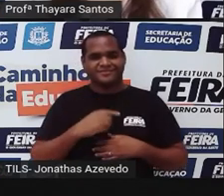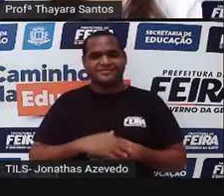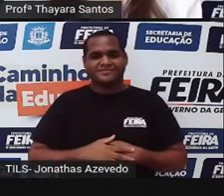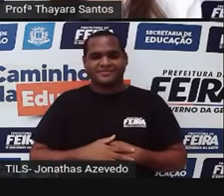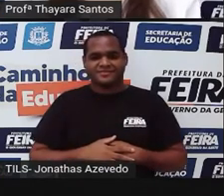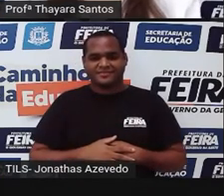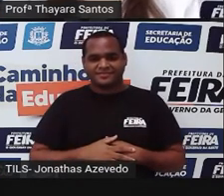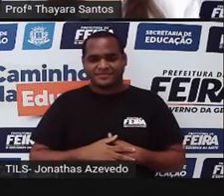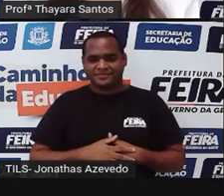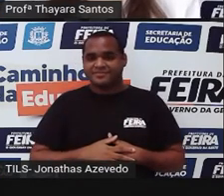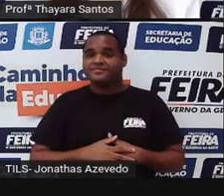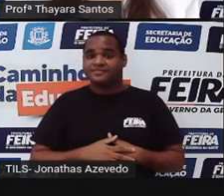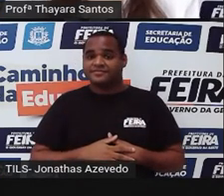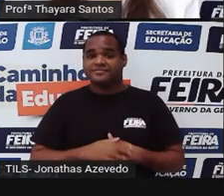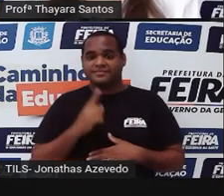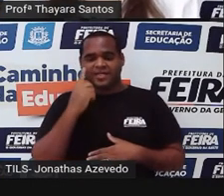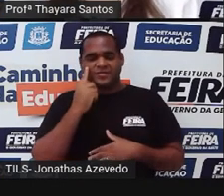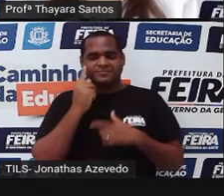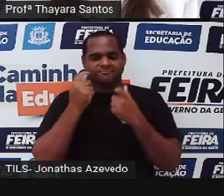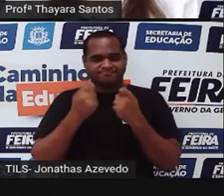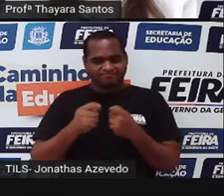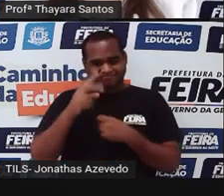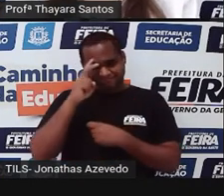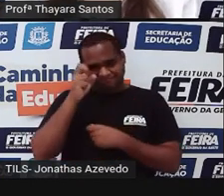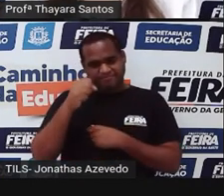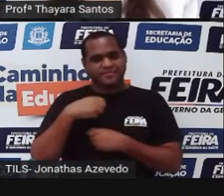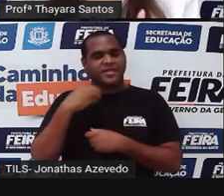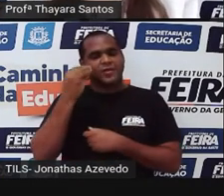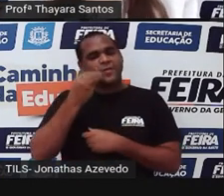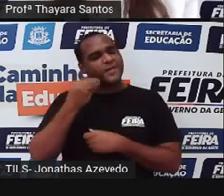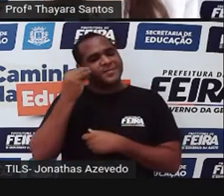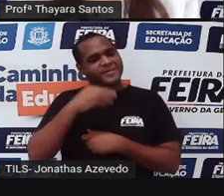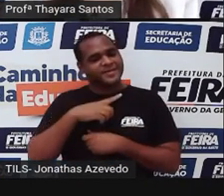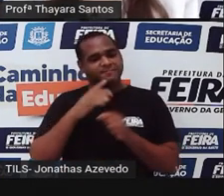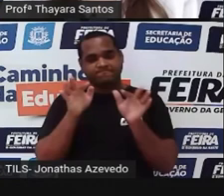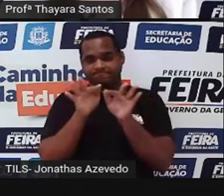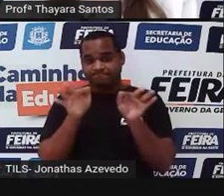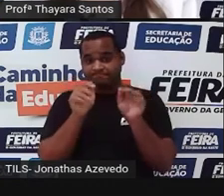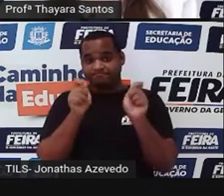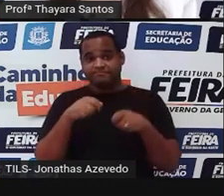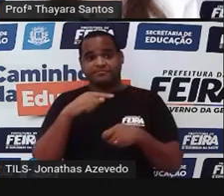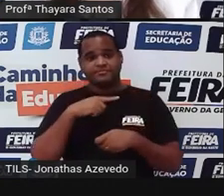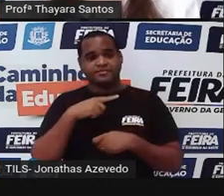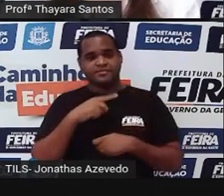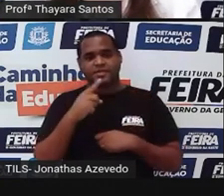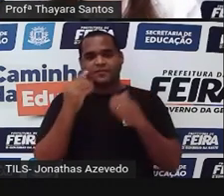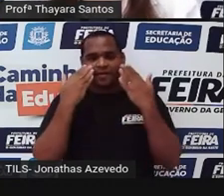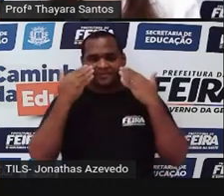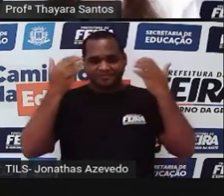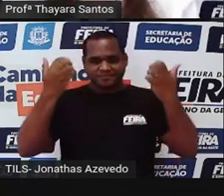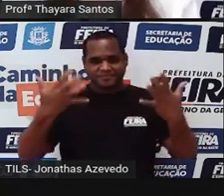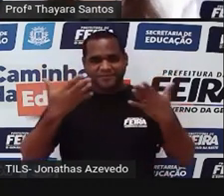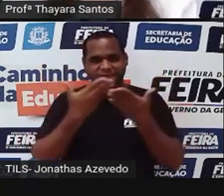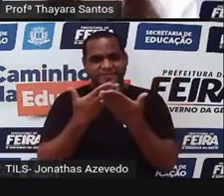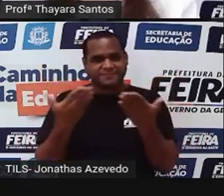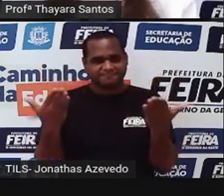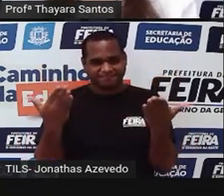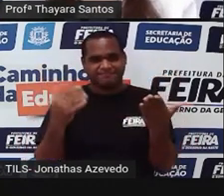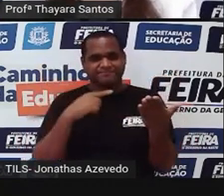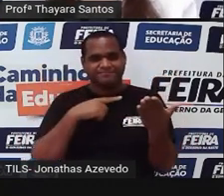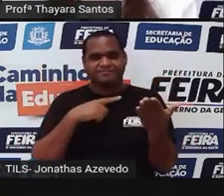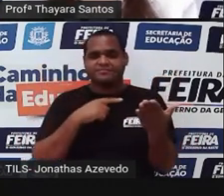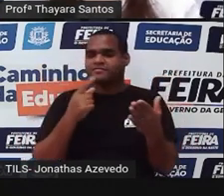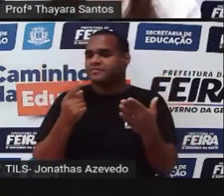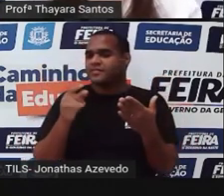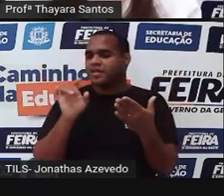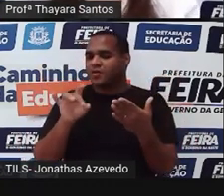E, para testar a densidade, tem esse outro experimento também, que é super simples. Eu vou colocar aqui para vocês verem como é. Nesse caso,